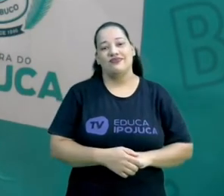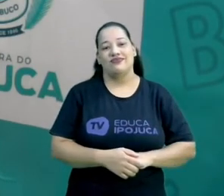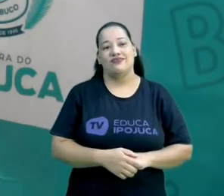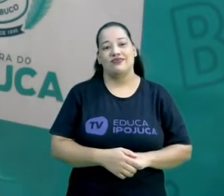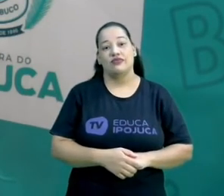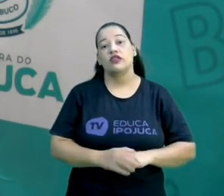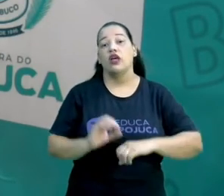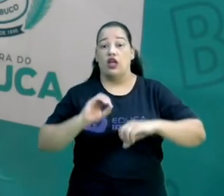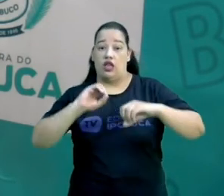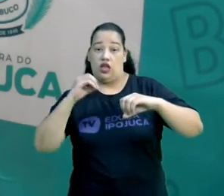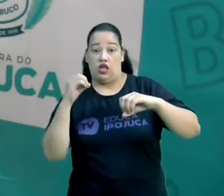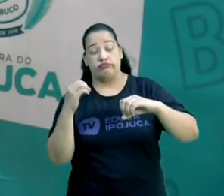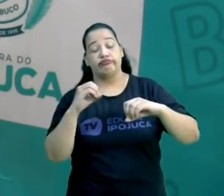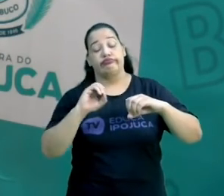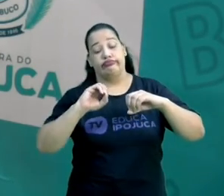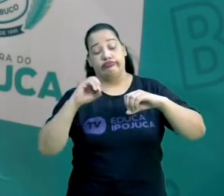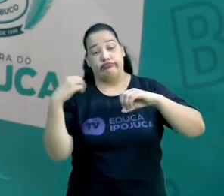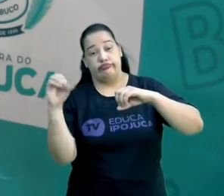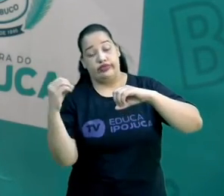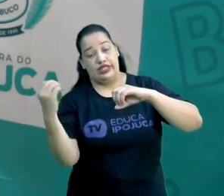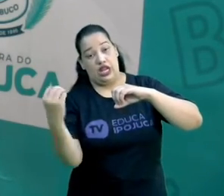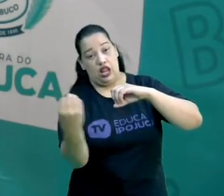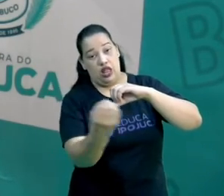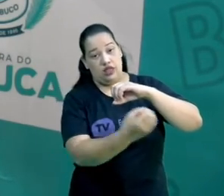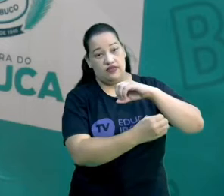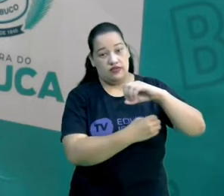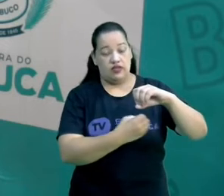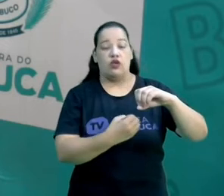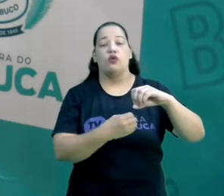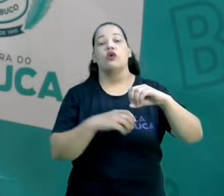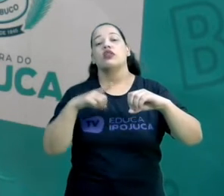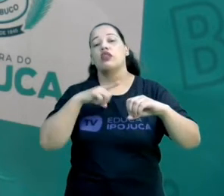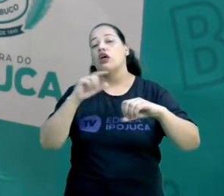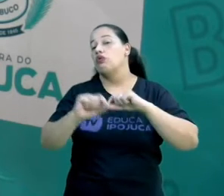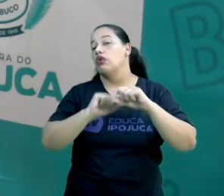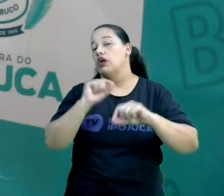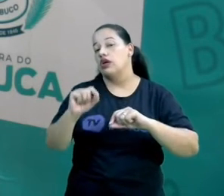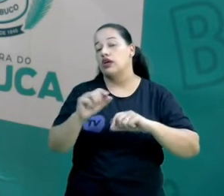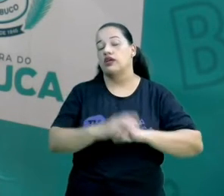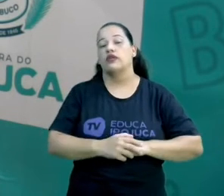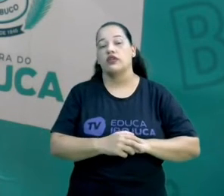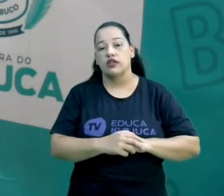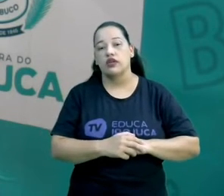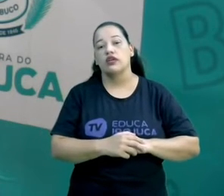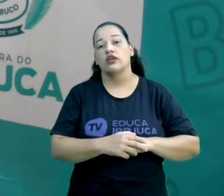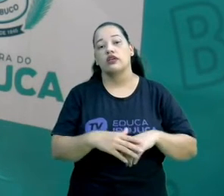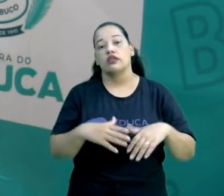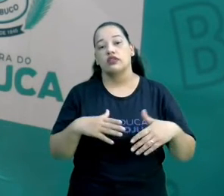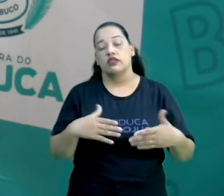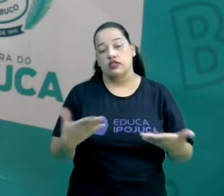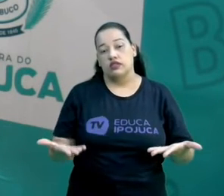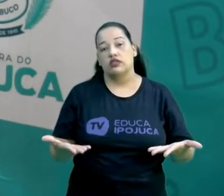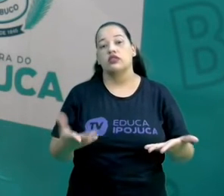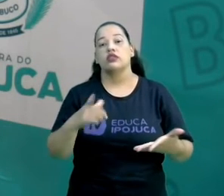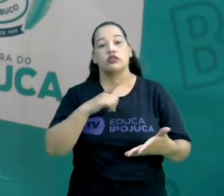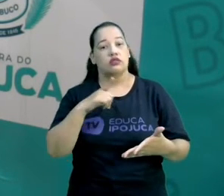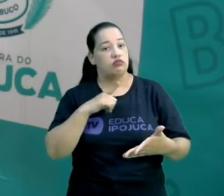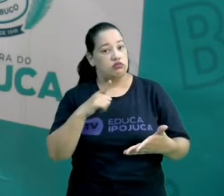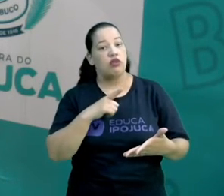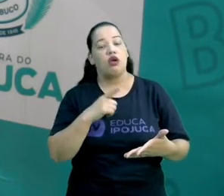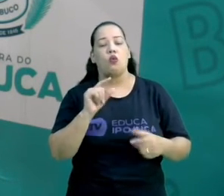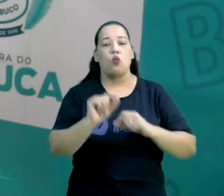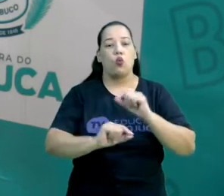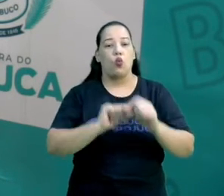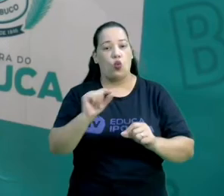Na translação, que é o que a gente vai ver agora, a gente tem a criação, podemos